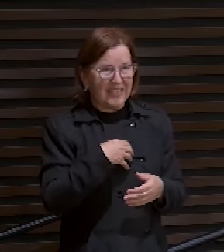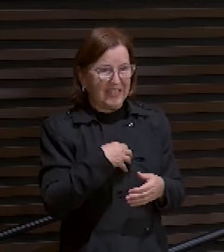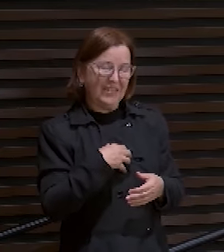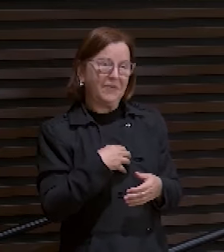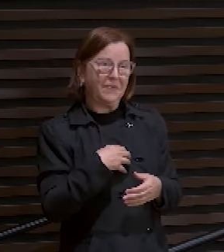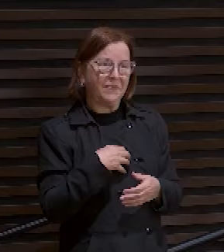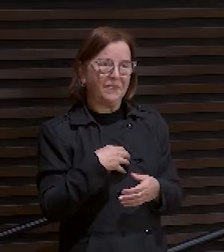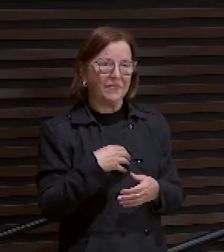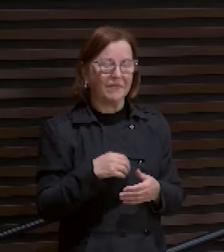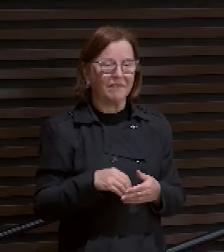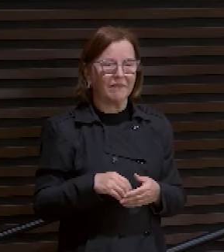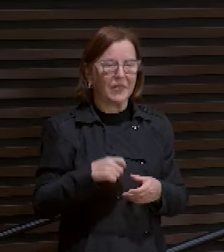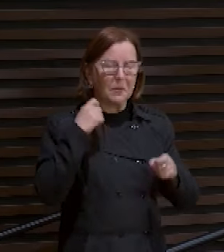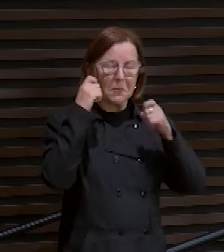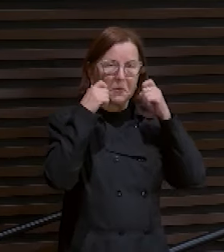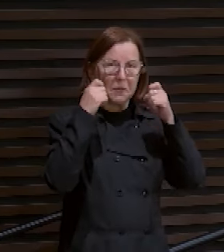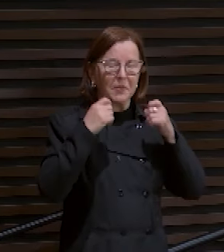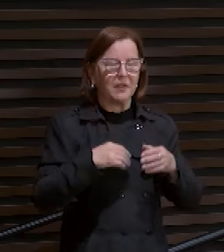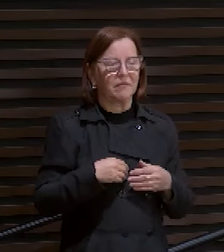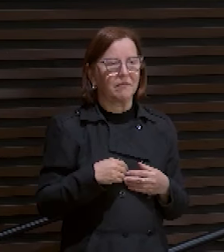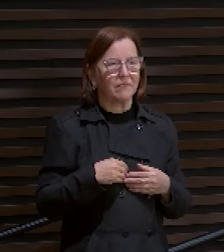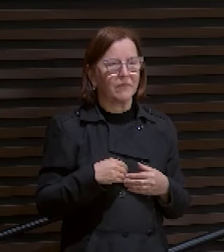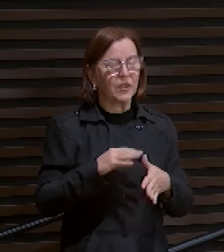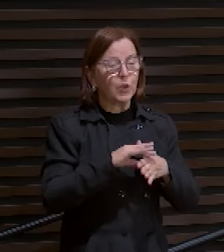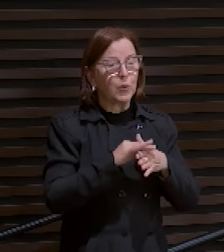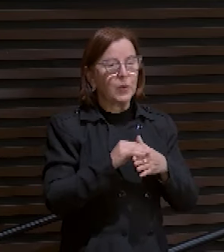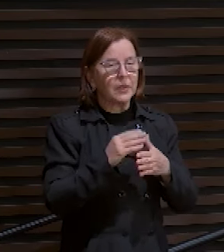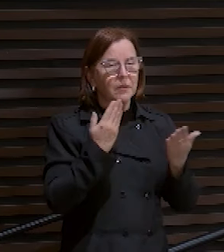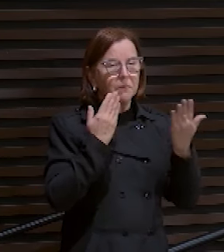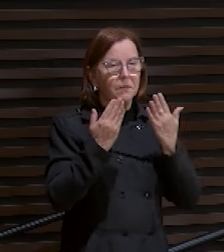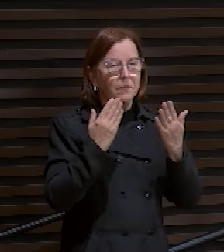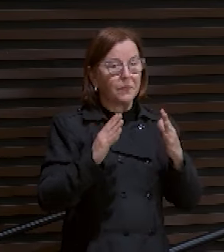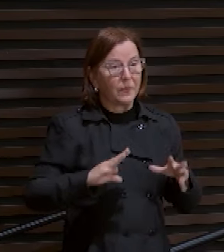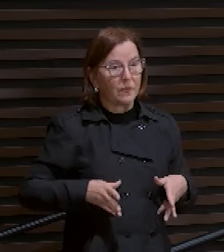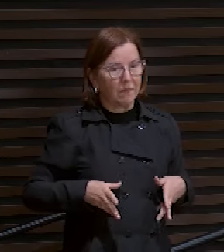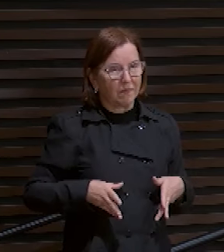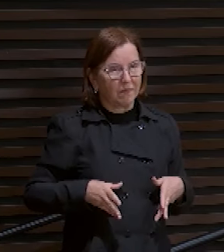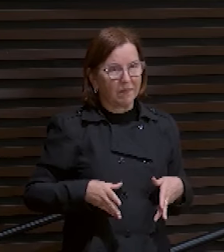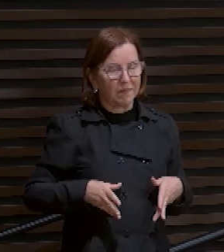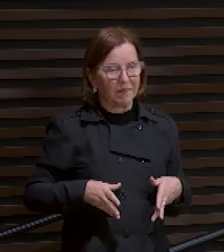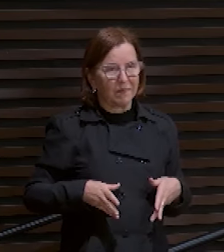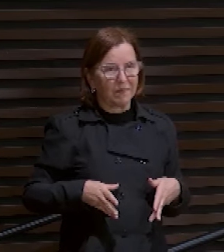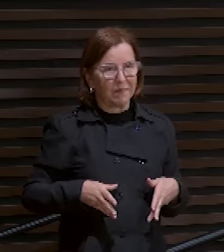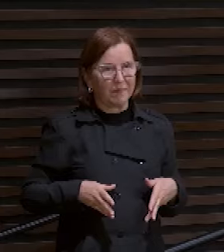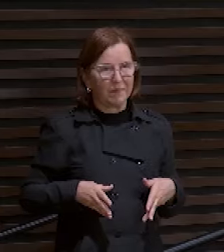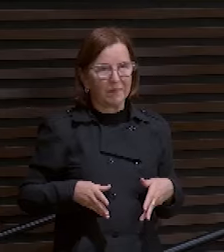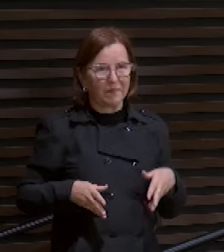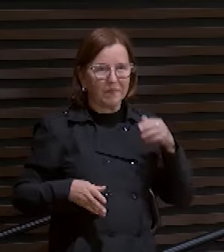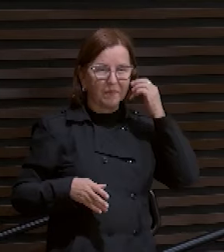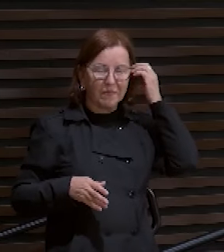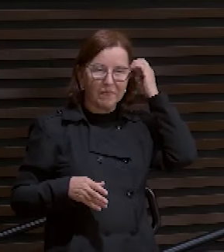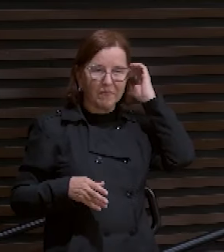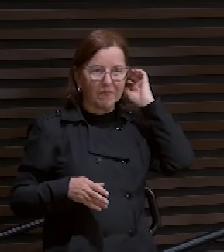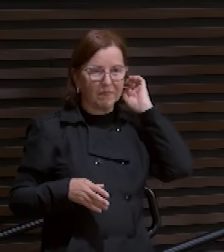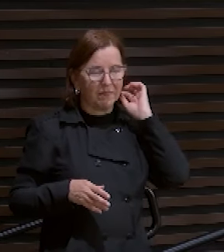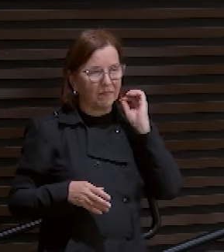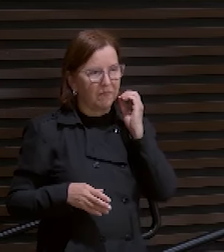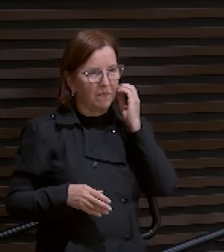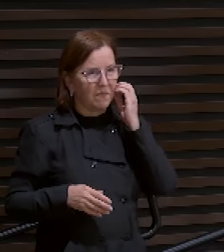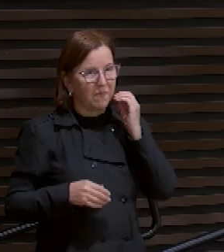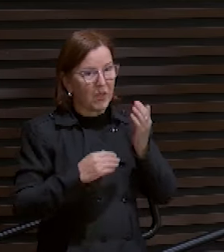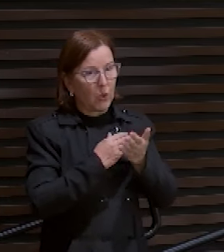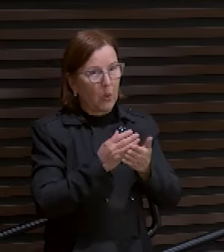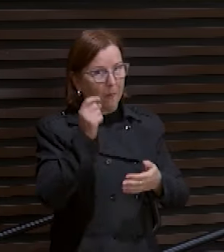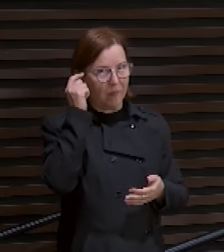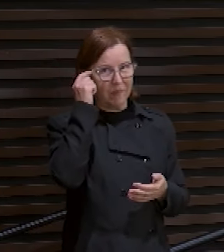intenso. O que é uma doença psicossomática? A psicossomática começa